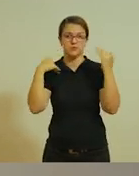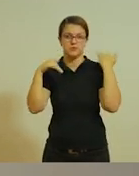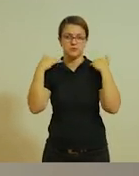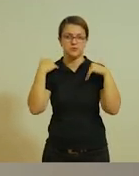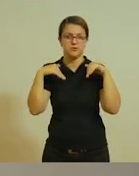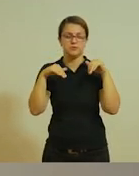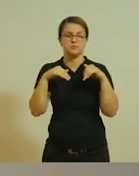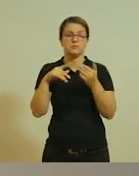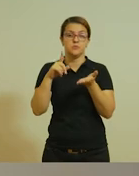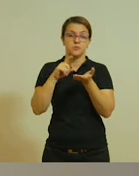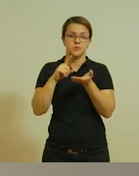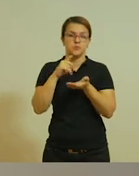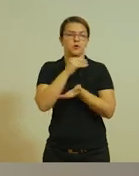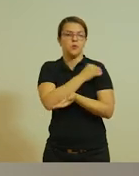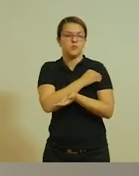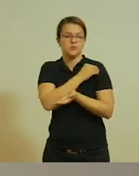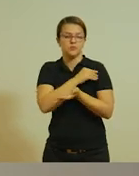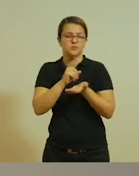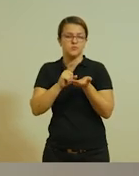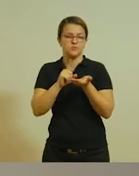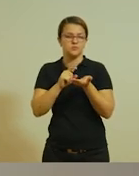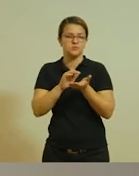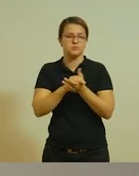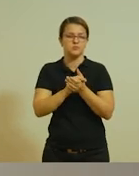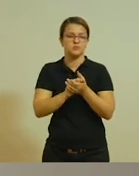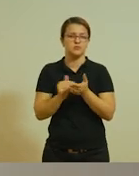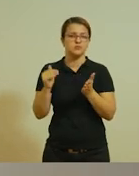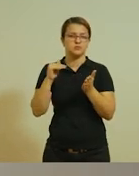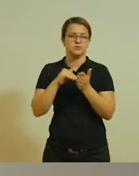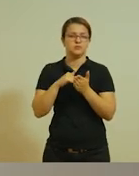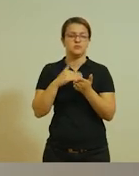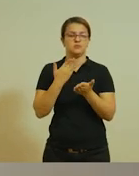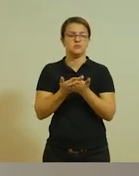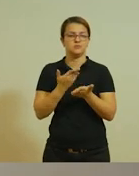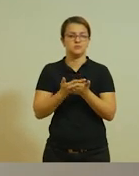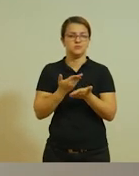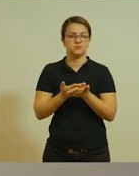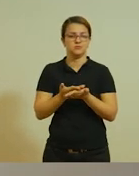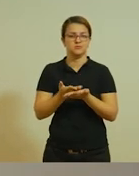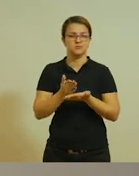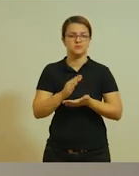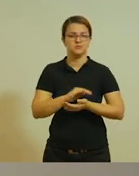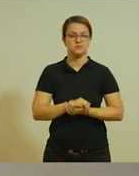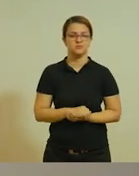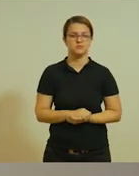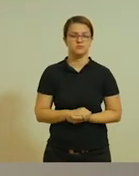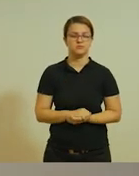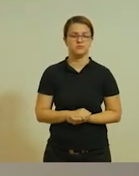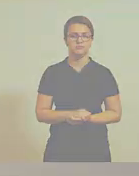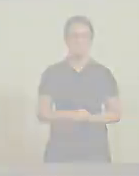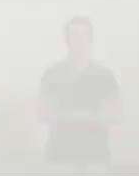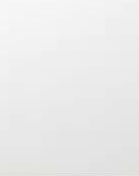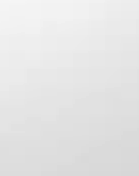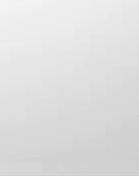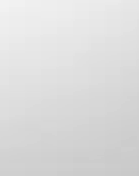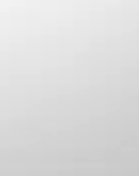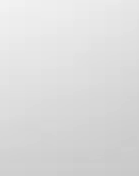passe álcool em gel nas mãos. E vejo vocês na próxima lição. See you the next video.